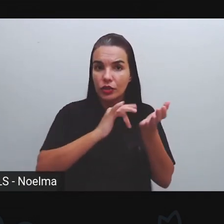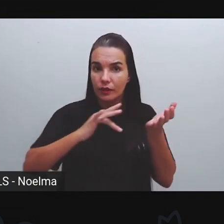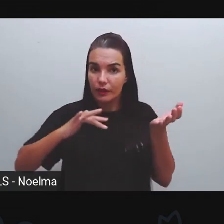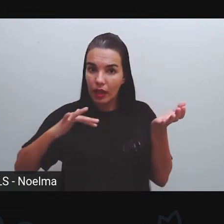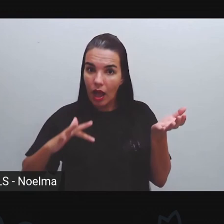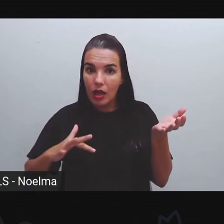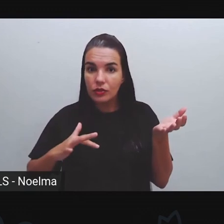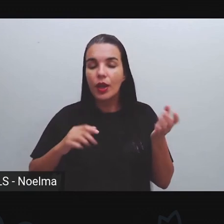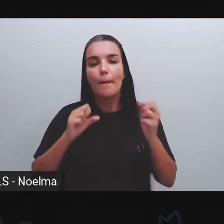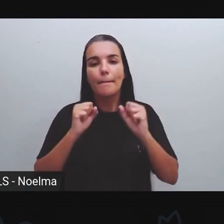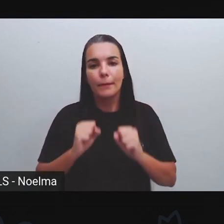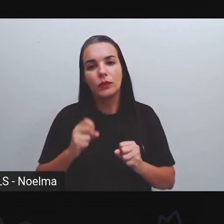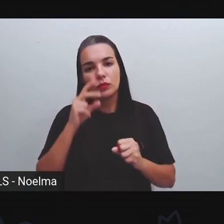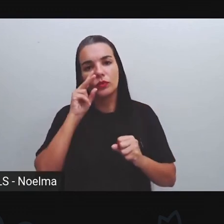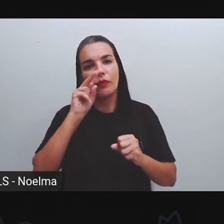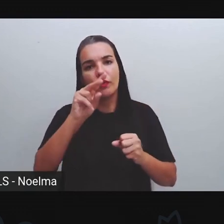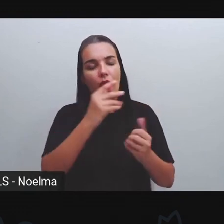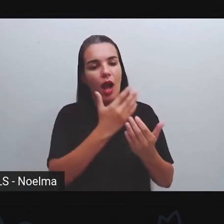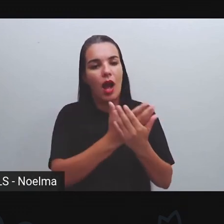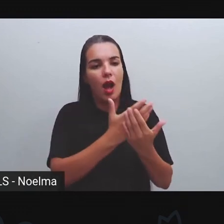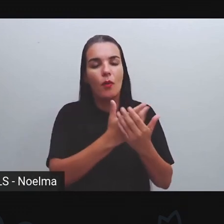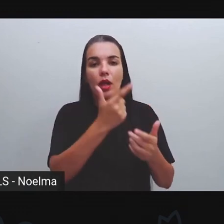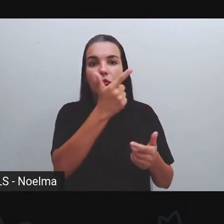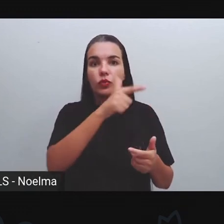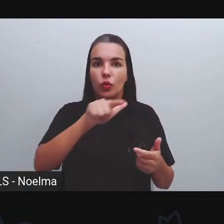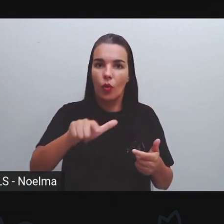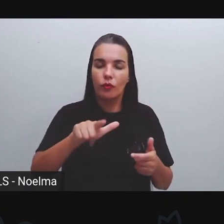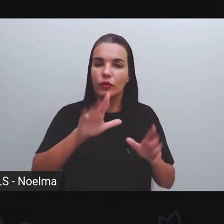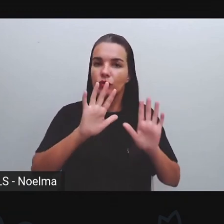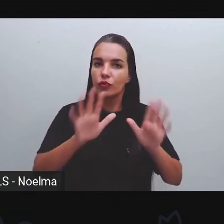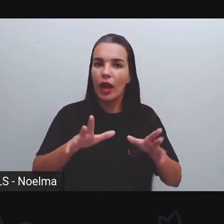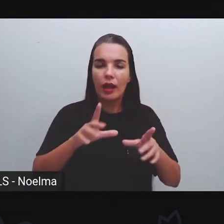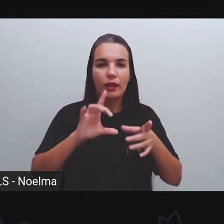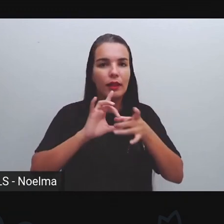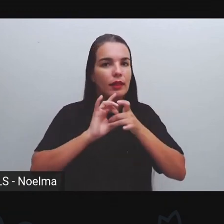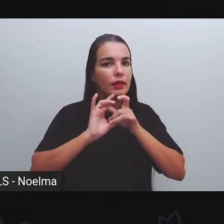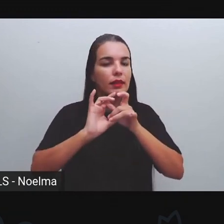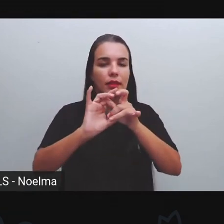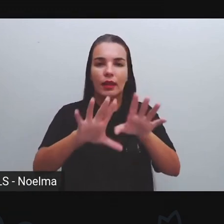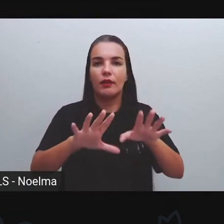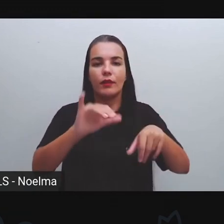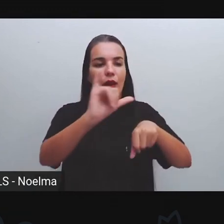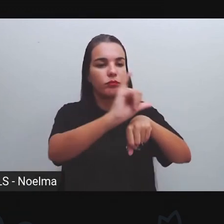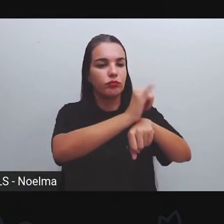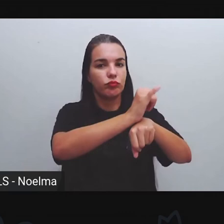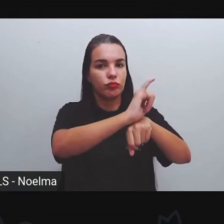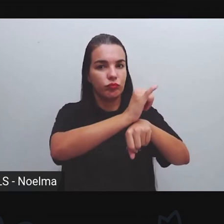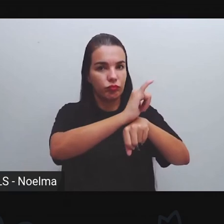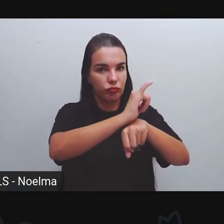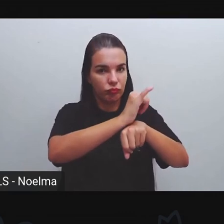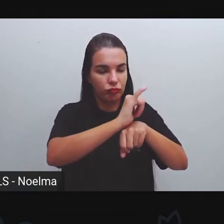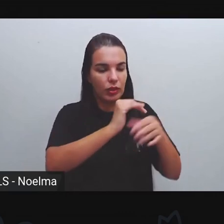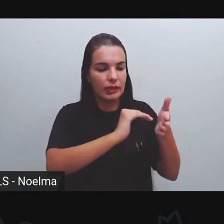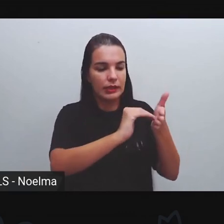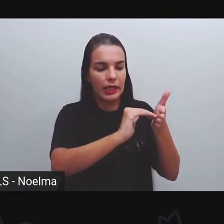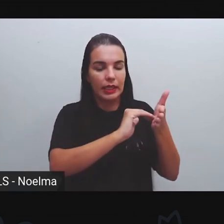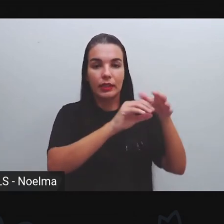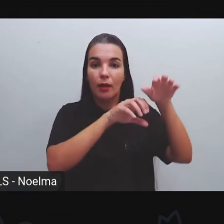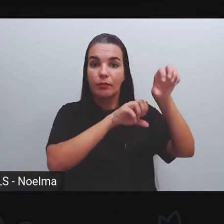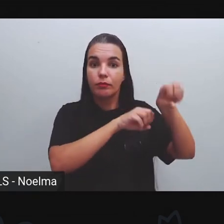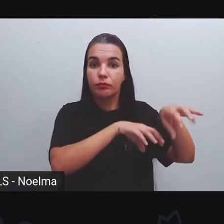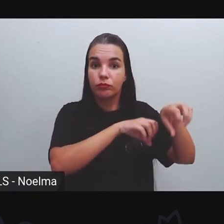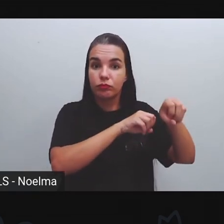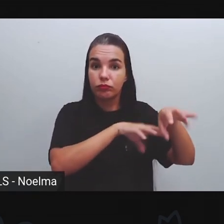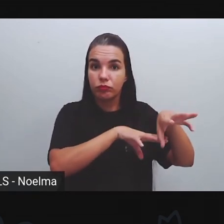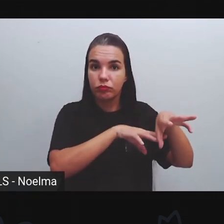assistindo essa aula novamente. Ela está disponível lá no nosso canal da Seduc de Feira de Santana, na